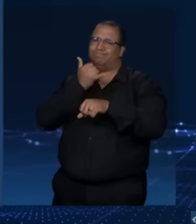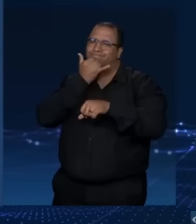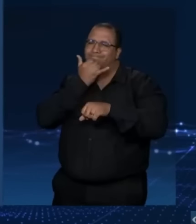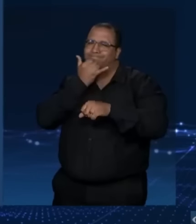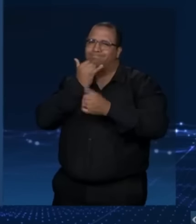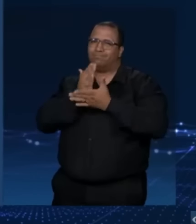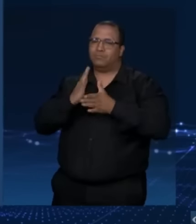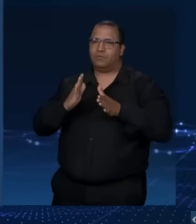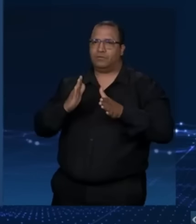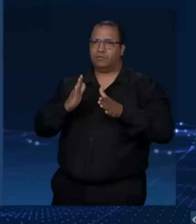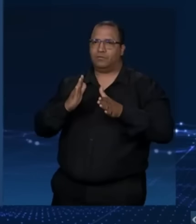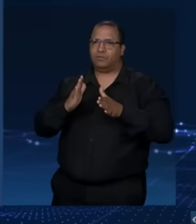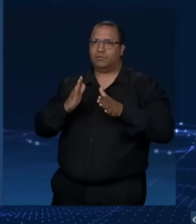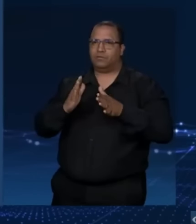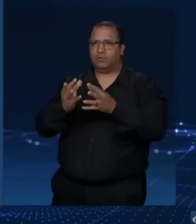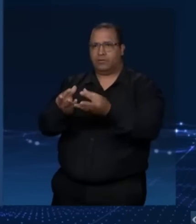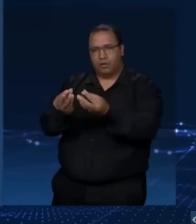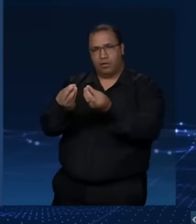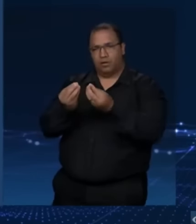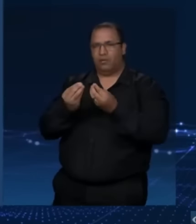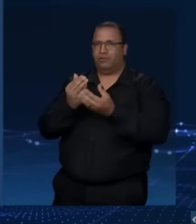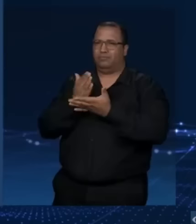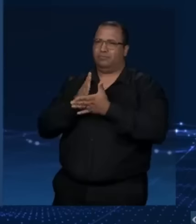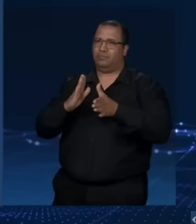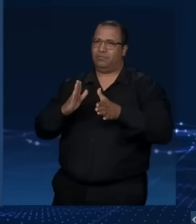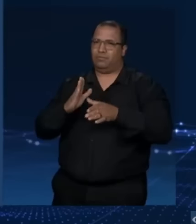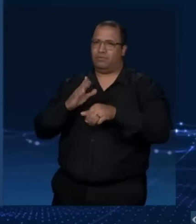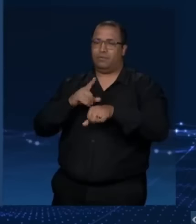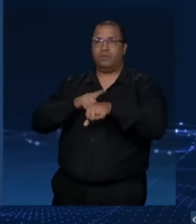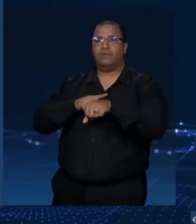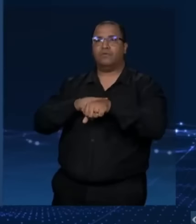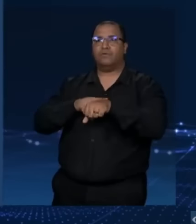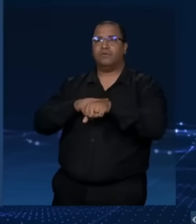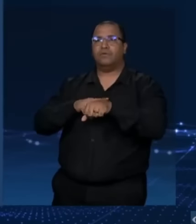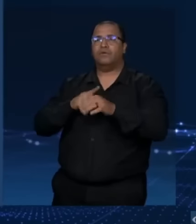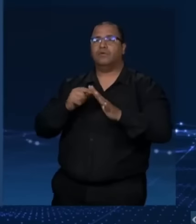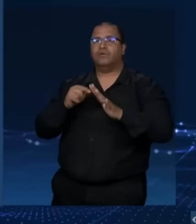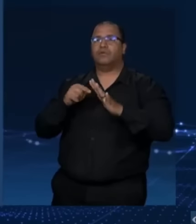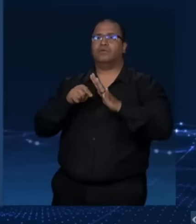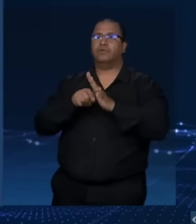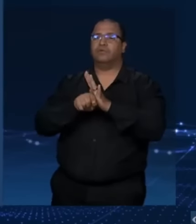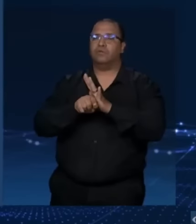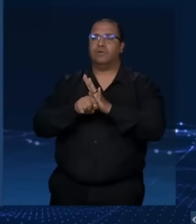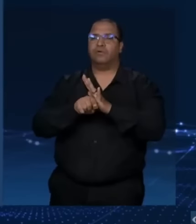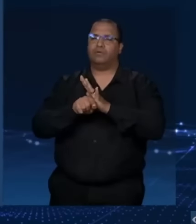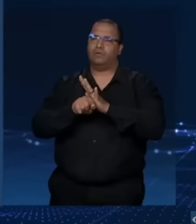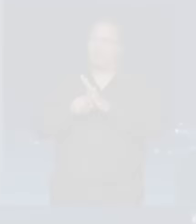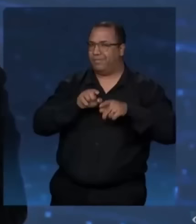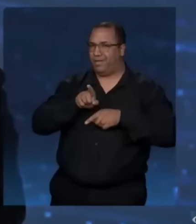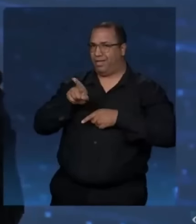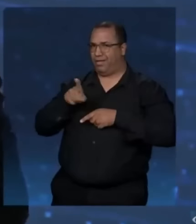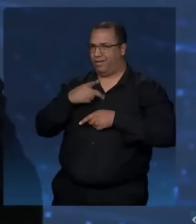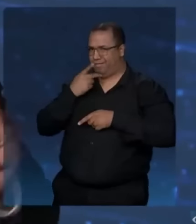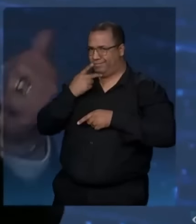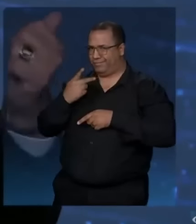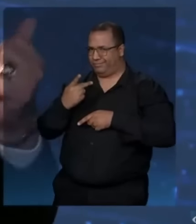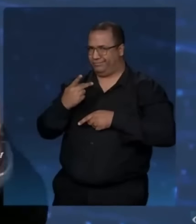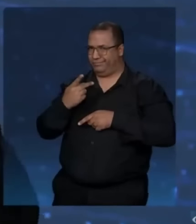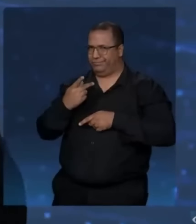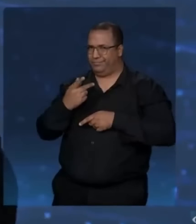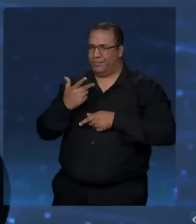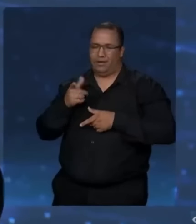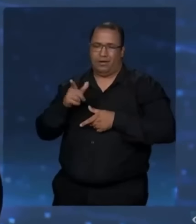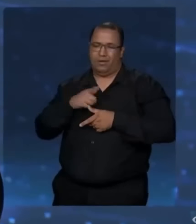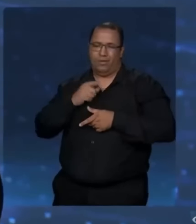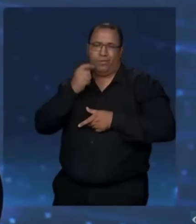encerrado. Não, mas ele me interrompeu. O seu tempo foi encerrado. Ele me interrompeu. Termina a pergunta para o candidato Boulos, por favor. Quando eu falei também